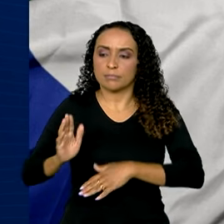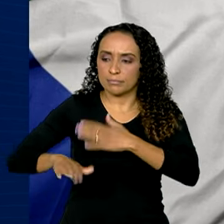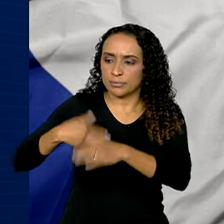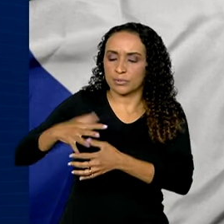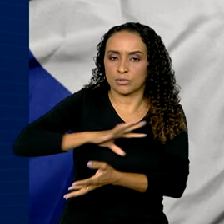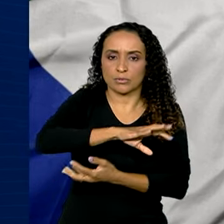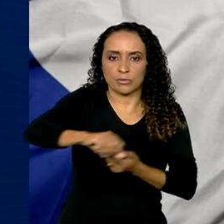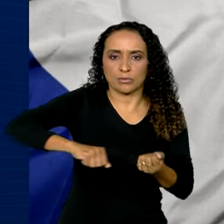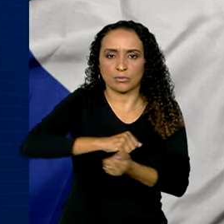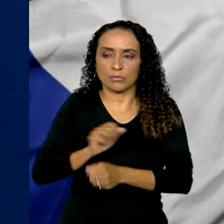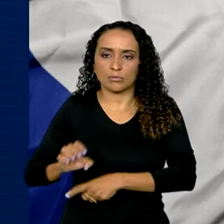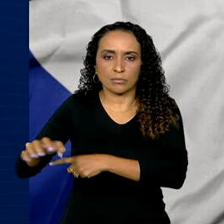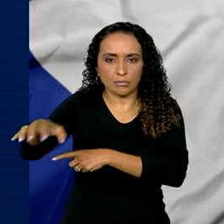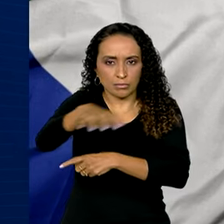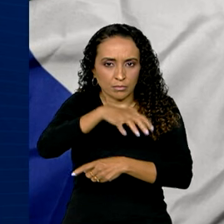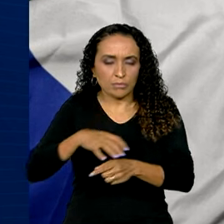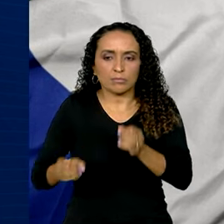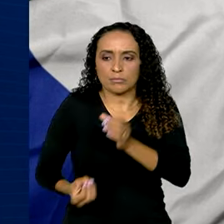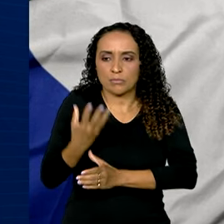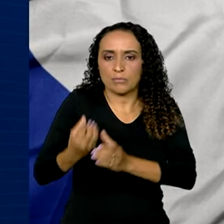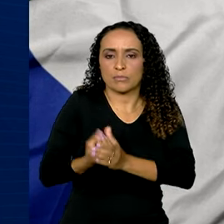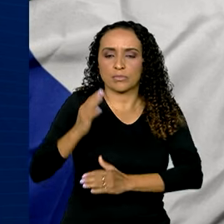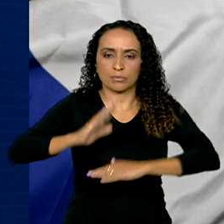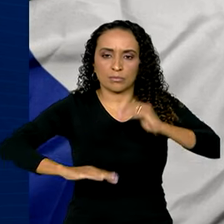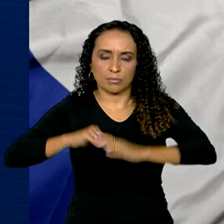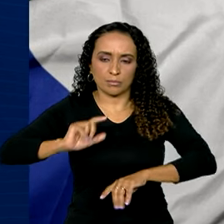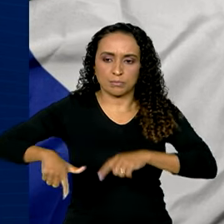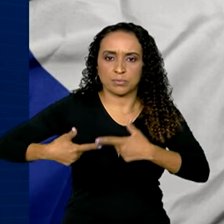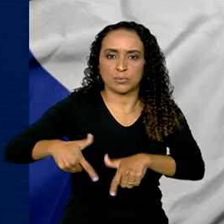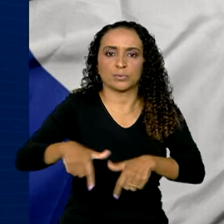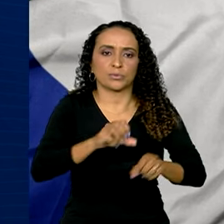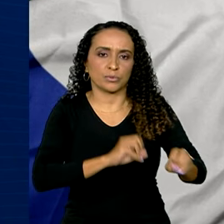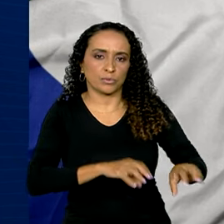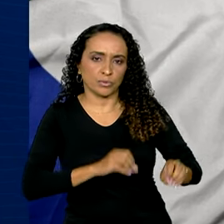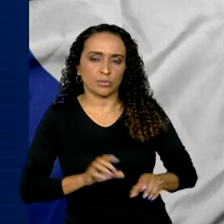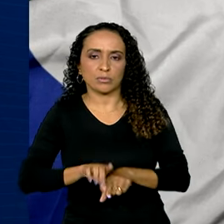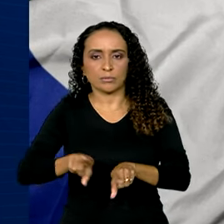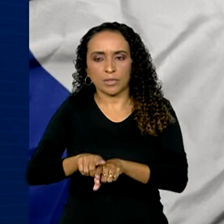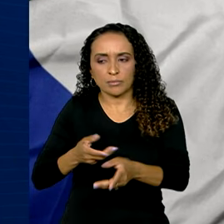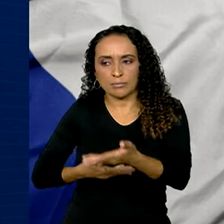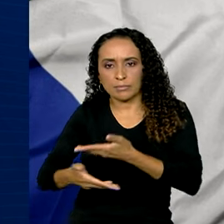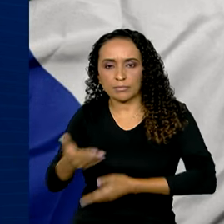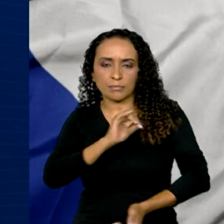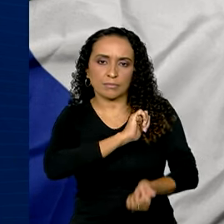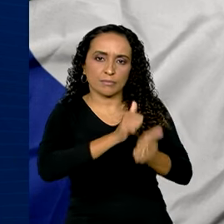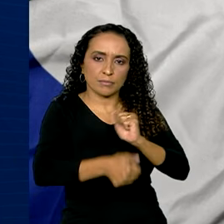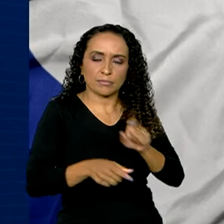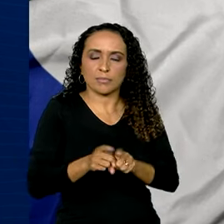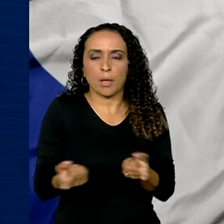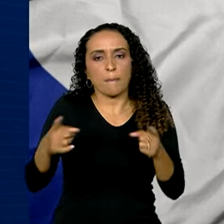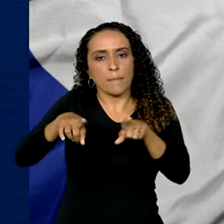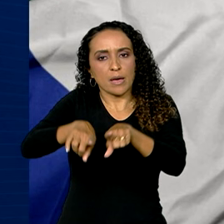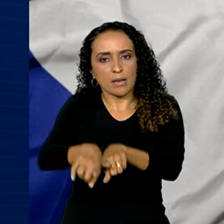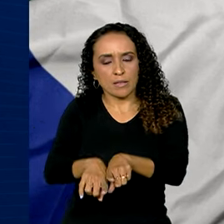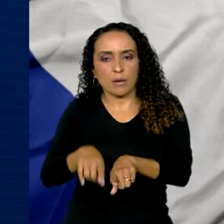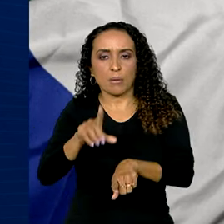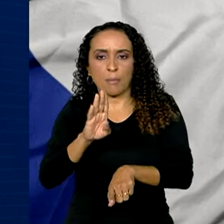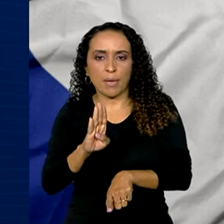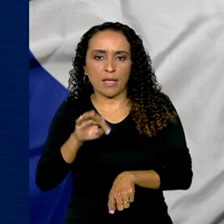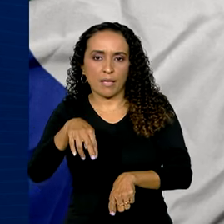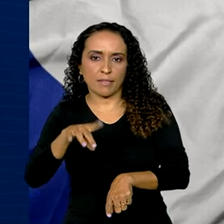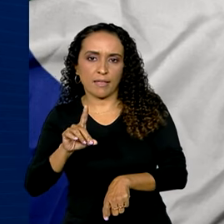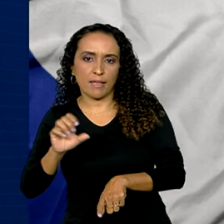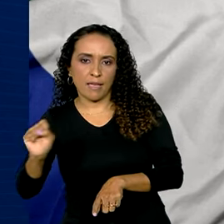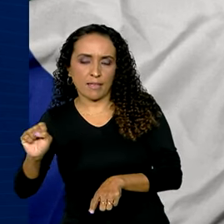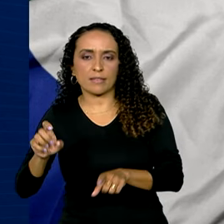sustentável regional, formação de profissionais de educação, cooperação esportiva e parcerias entre o BNDES,